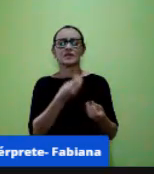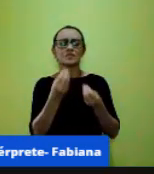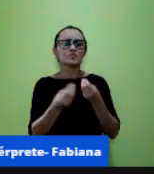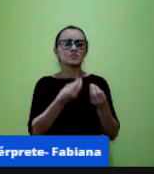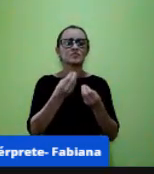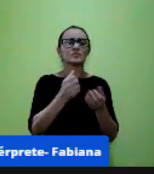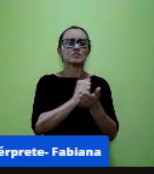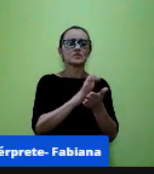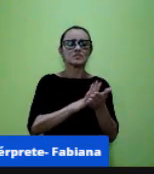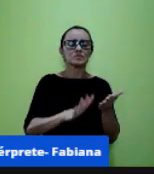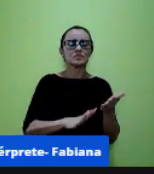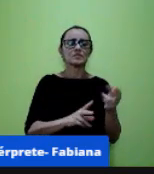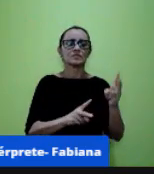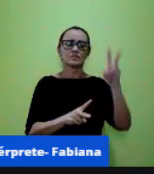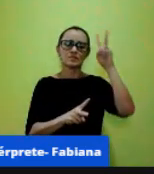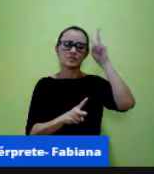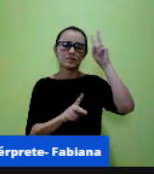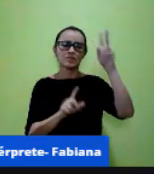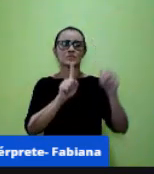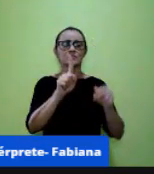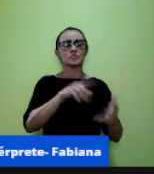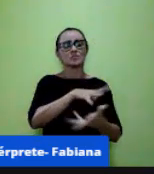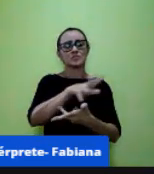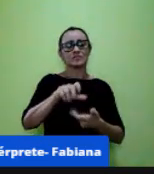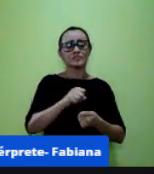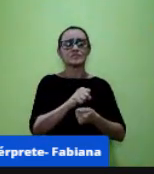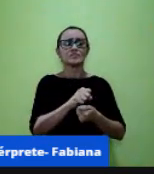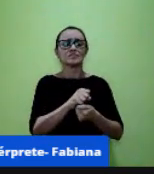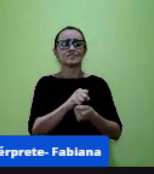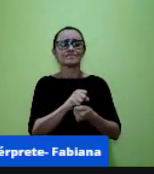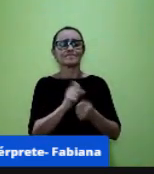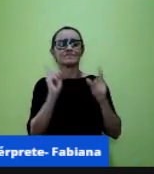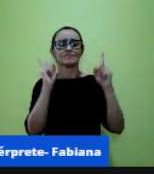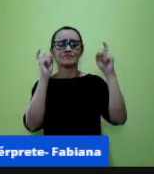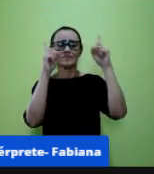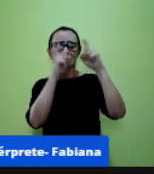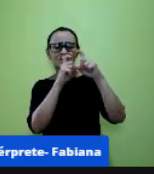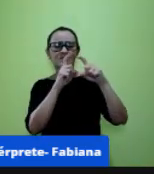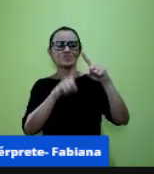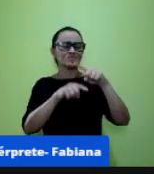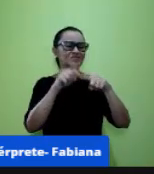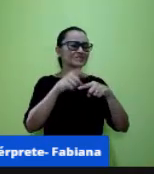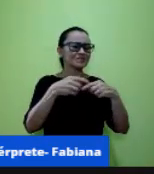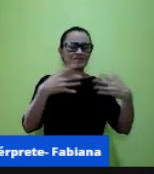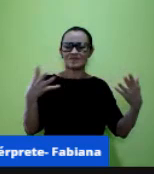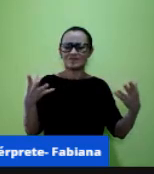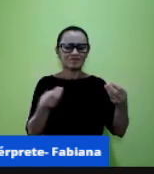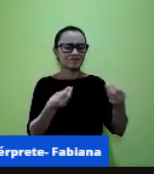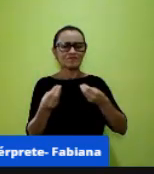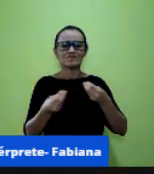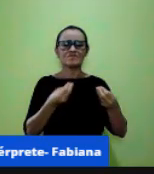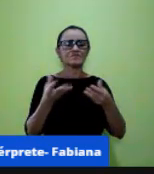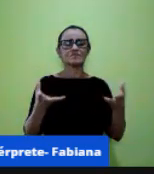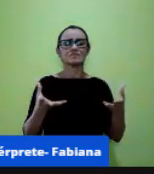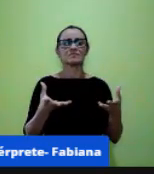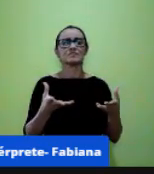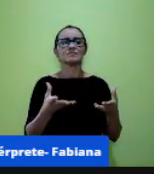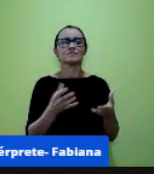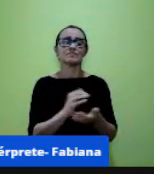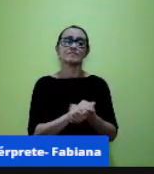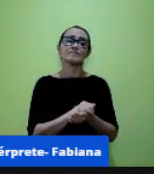história geografia a gente tem uma certa dificuldade é um material que são muito solto sempre procurar a gente né